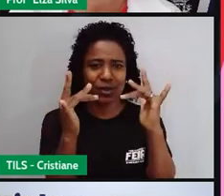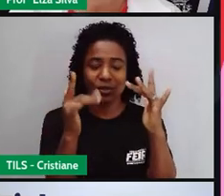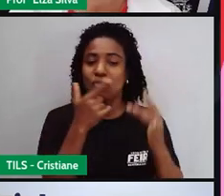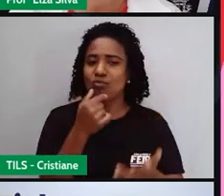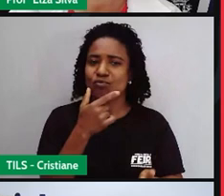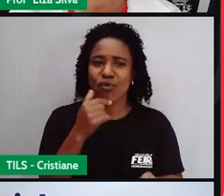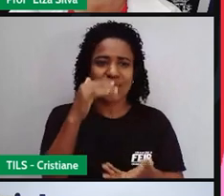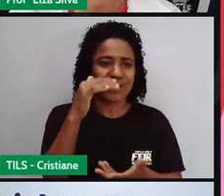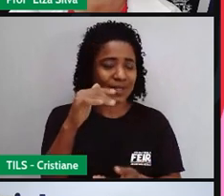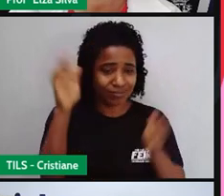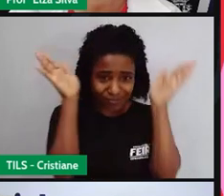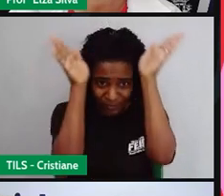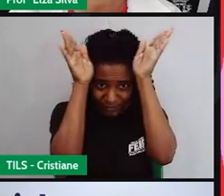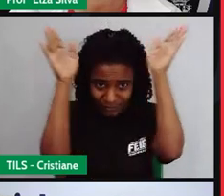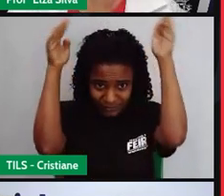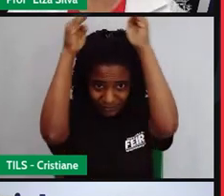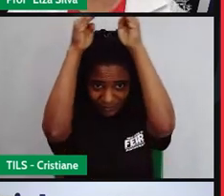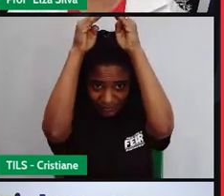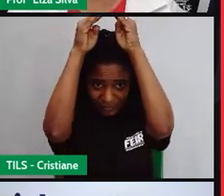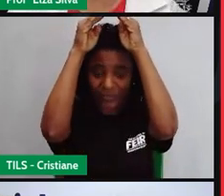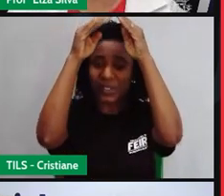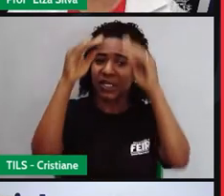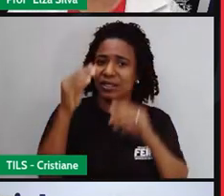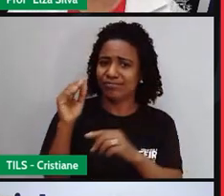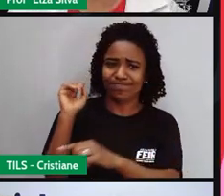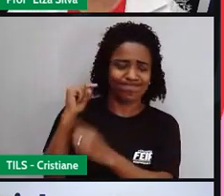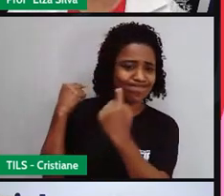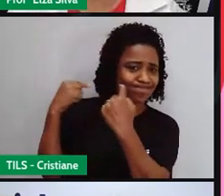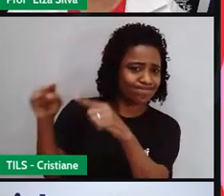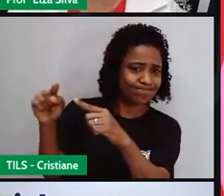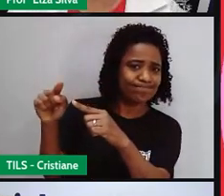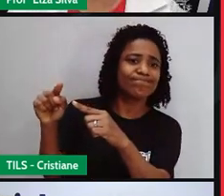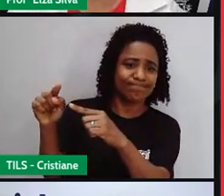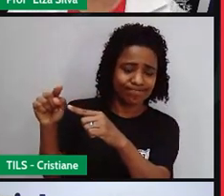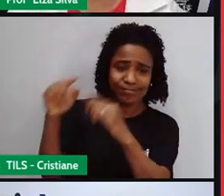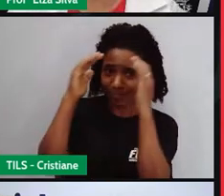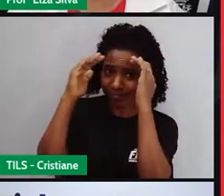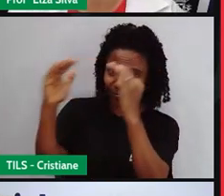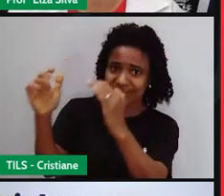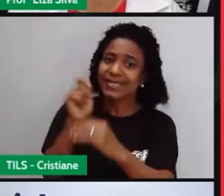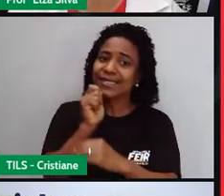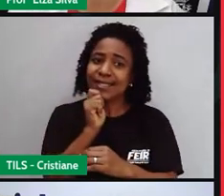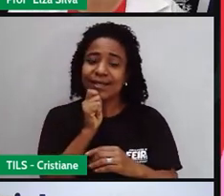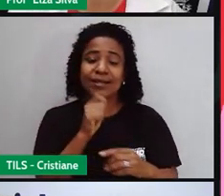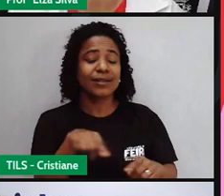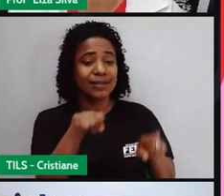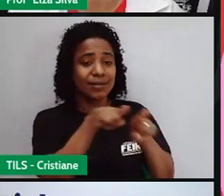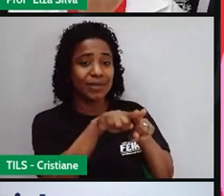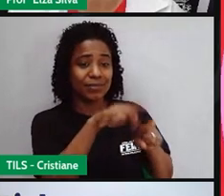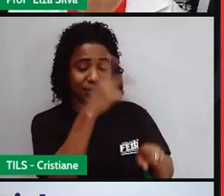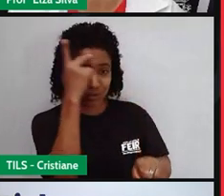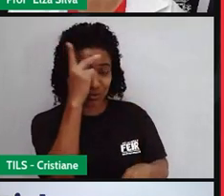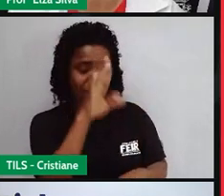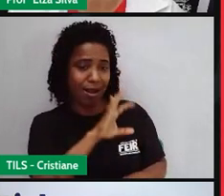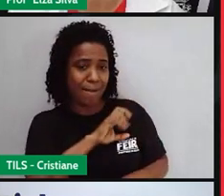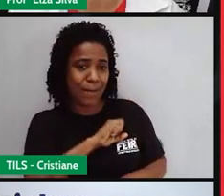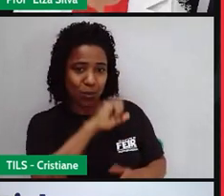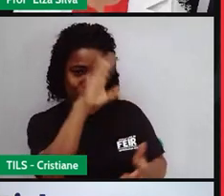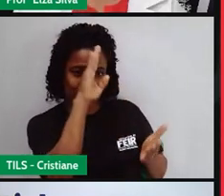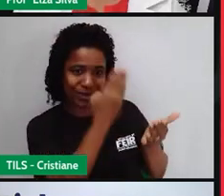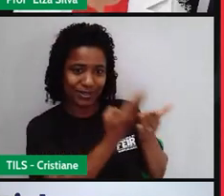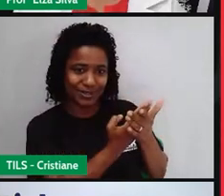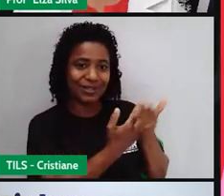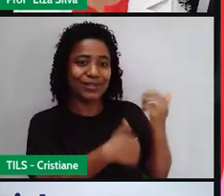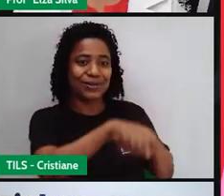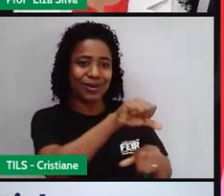Imperador Romano e da crença de muitos jovens no amor. Não é verdade, Tietchan Andréia? E o que foi que nós mais aprendemos